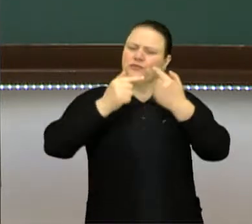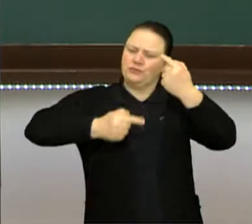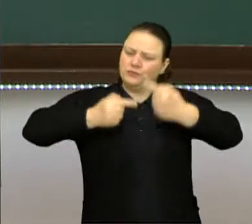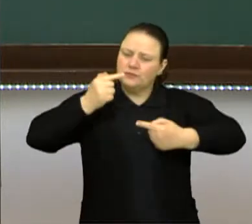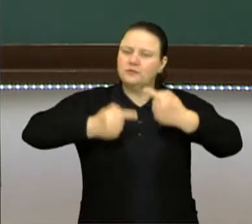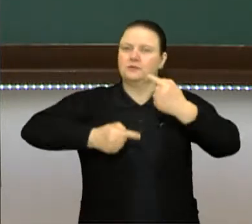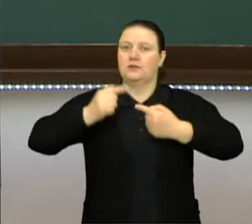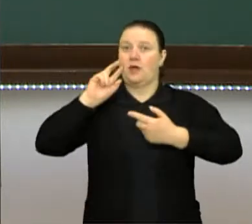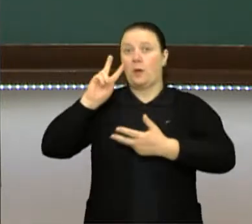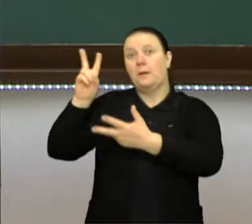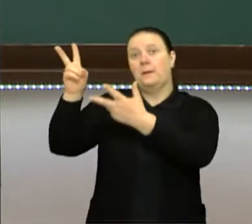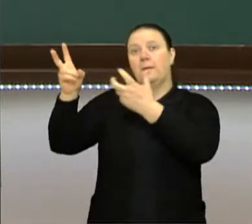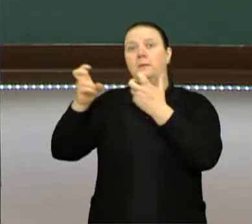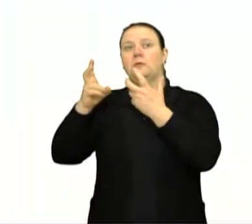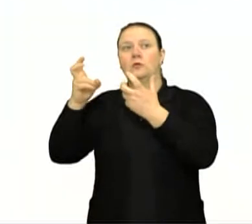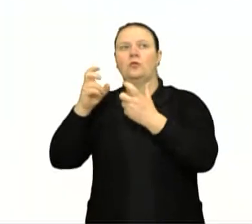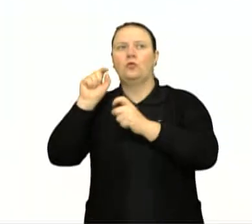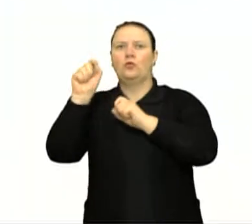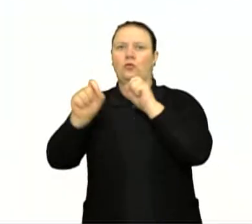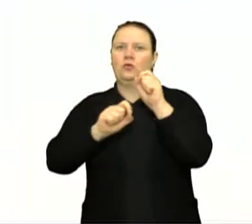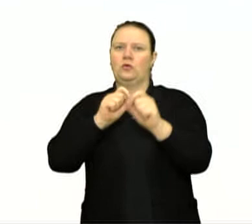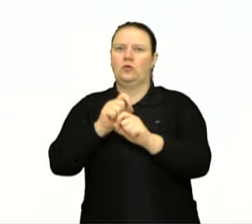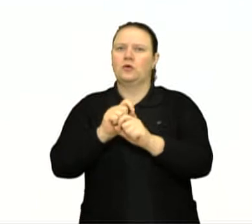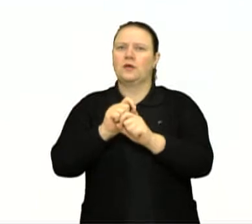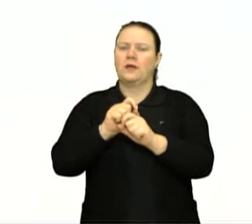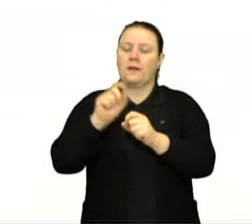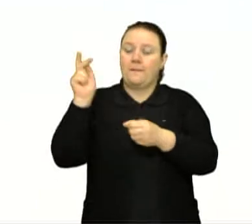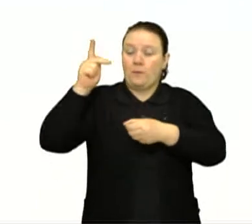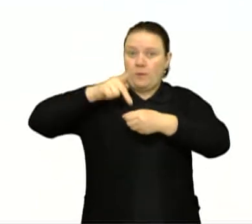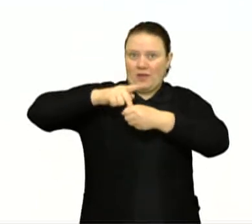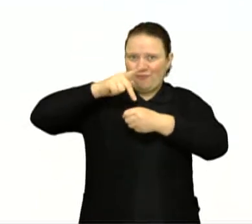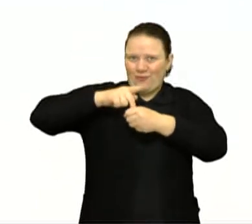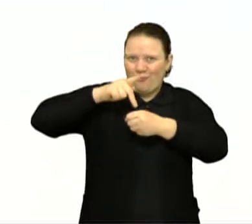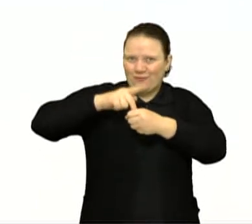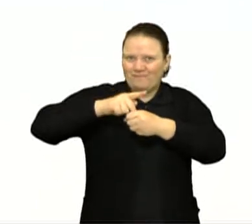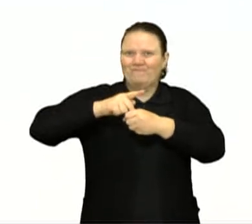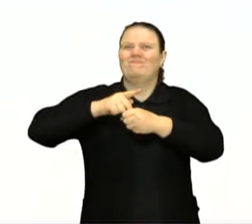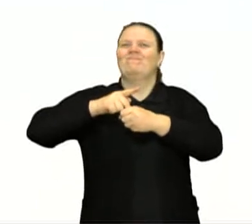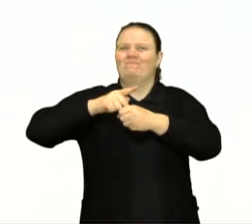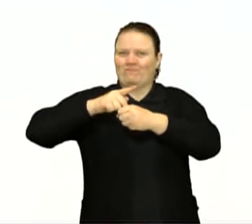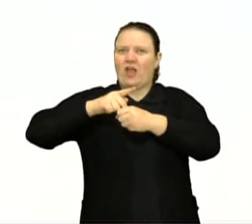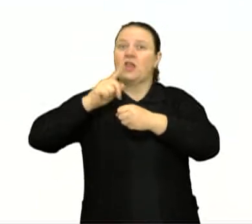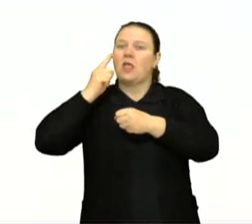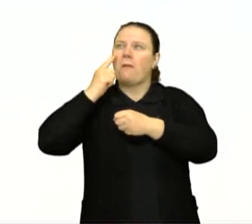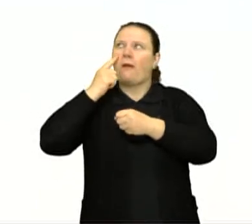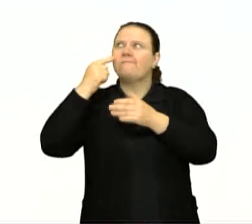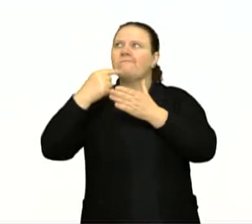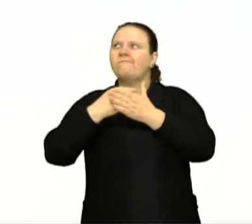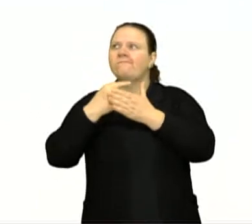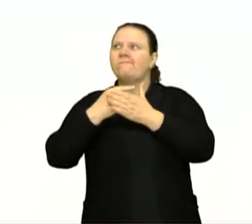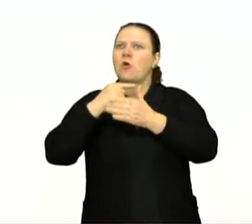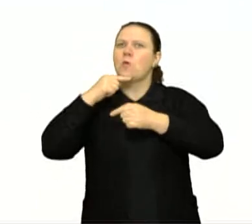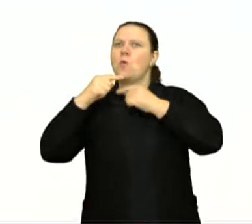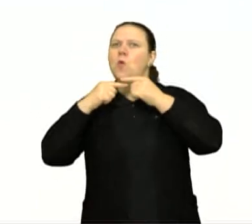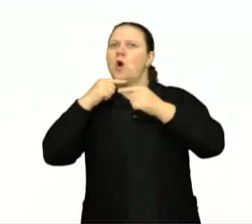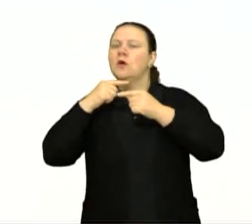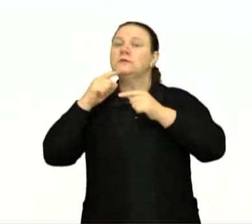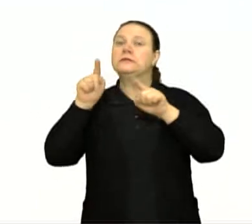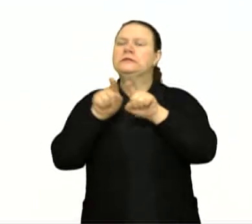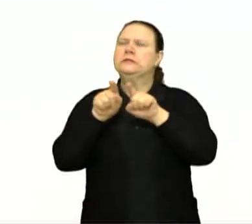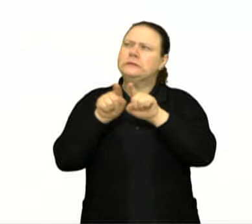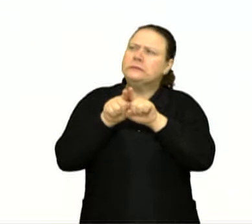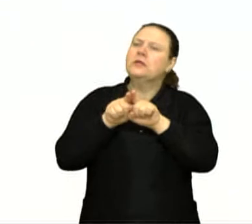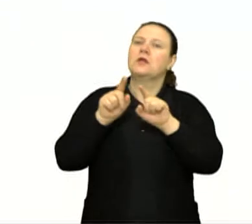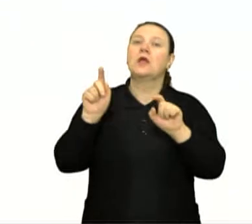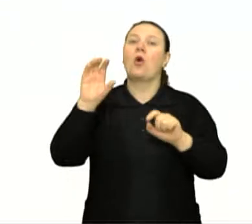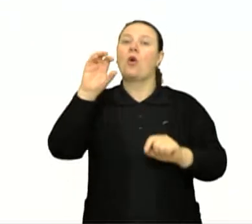observar questões ligadas à produção do petróleo, que é um dos questionamentos que você pode estar se fazendo, e obviamente a questão OPEP,